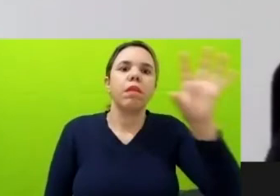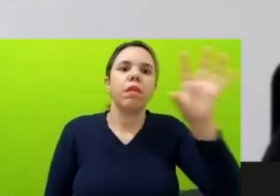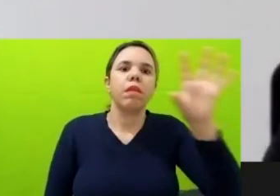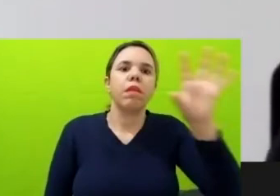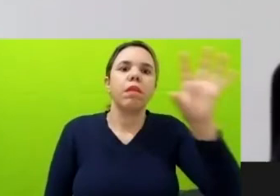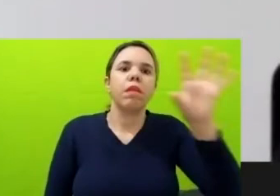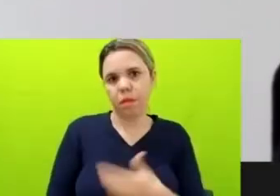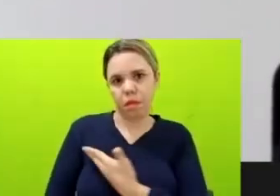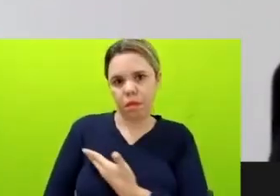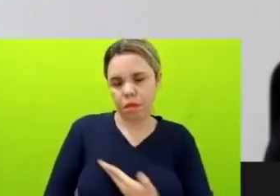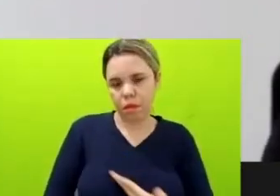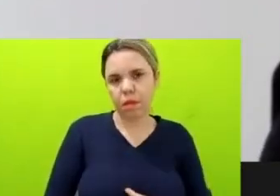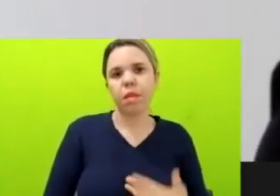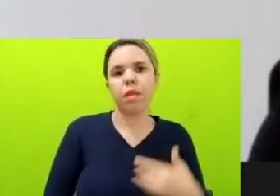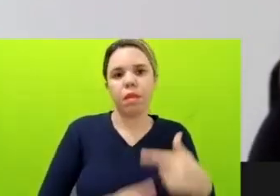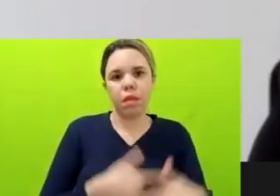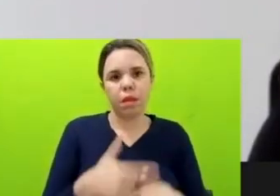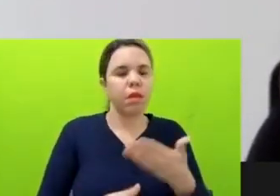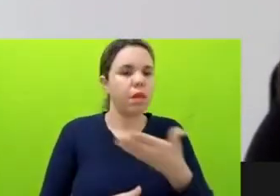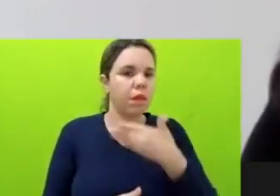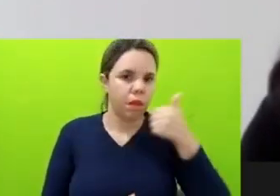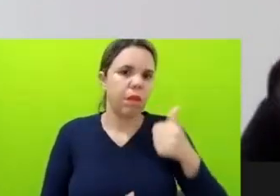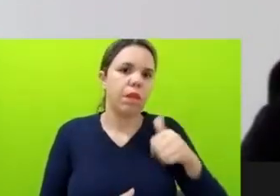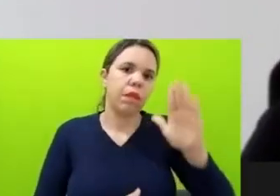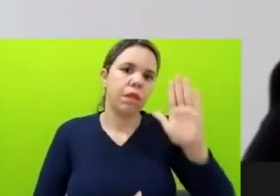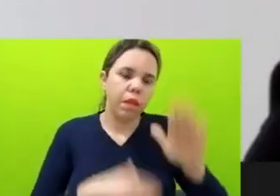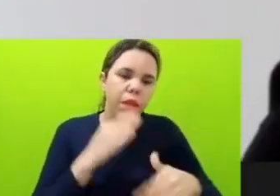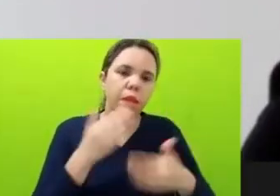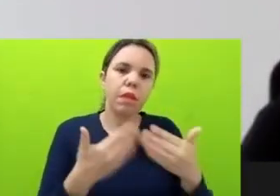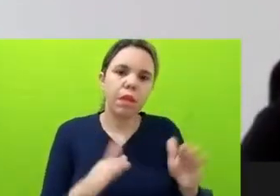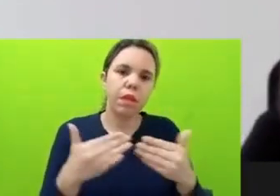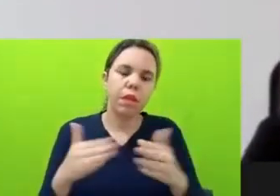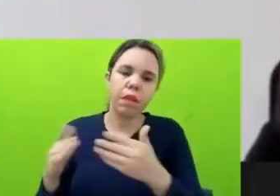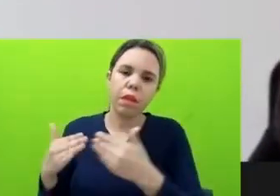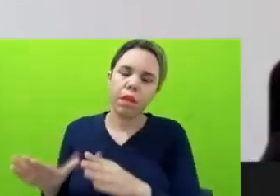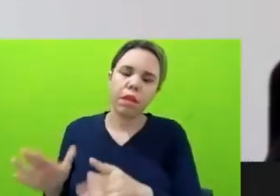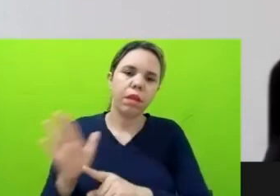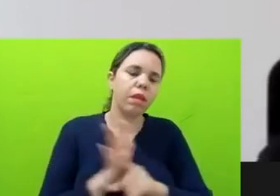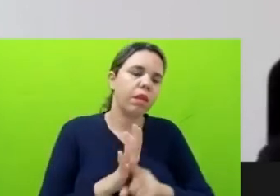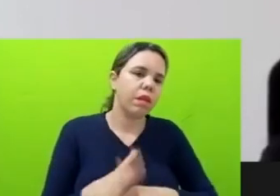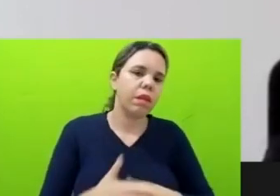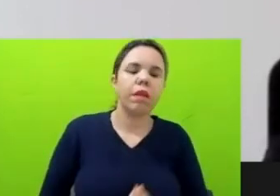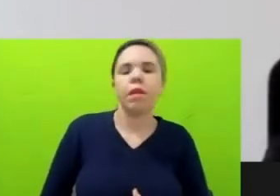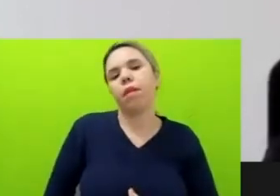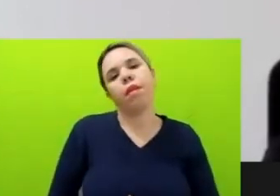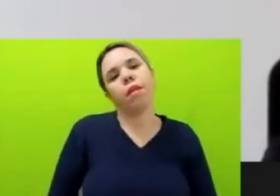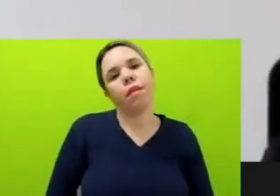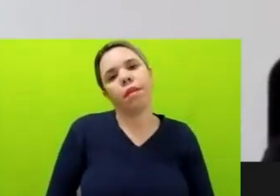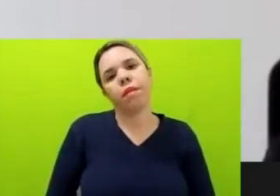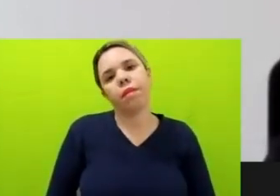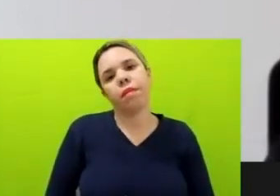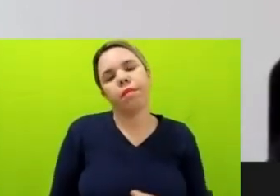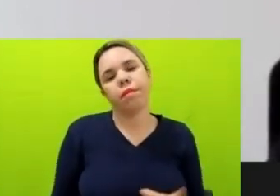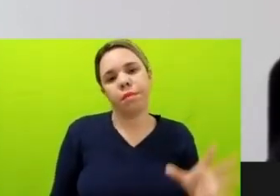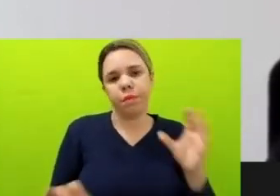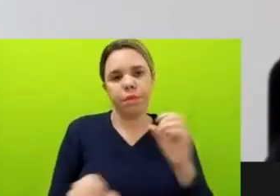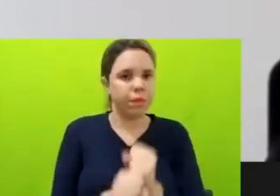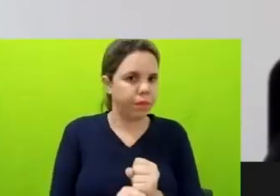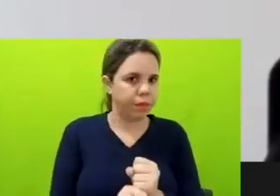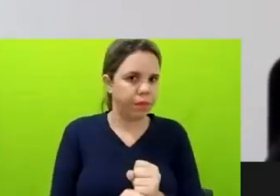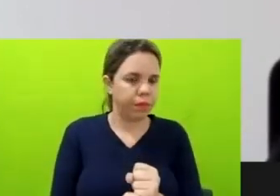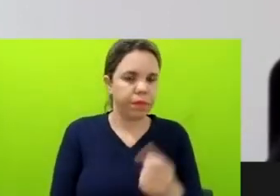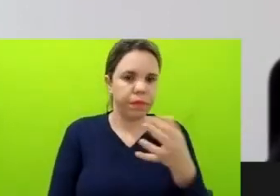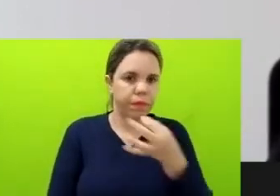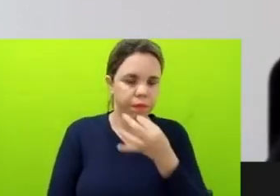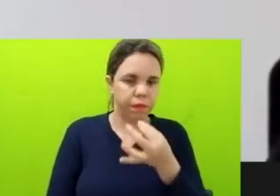melhoria de abertura dos seus dados, né? E junto a isso também, eu acho que tem um espaço